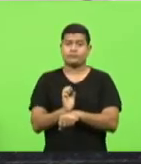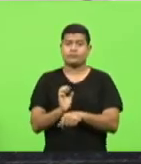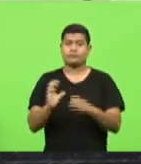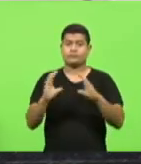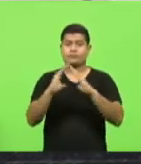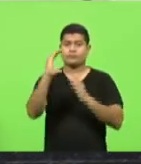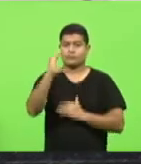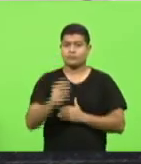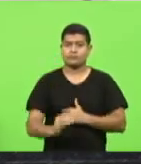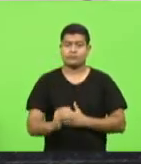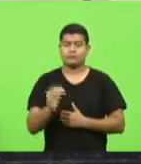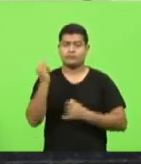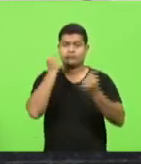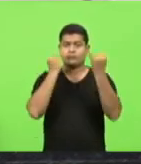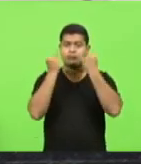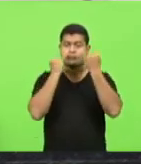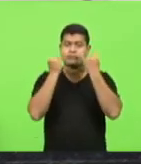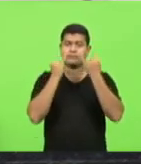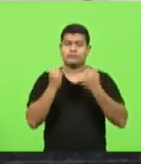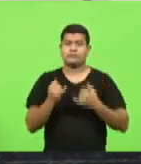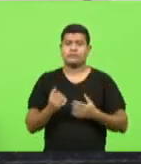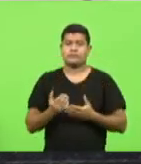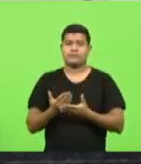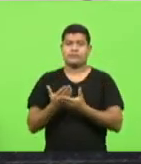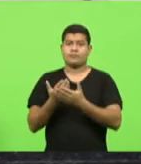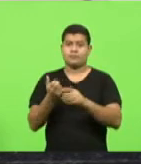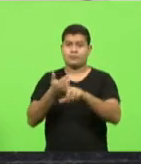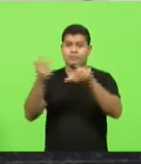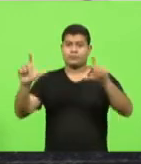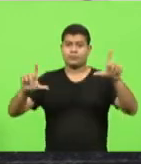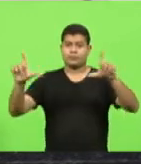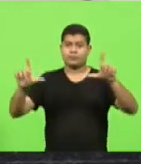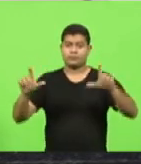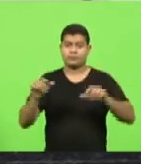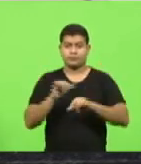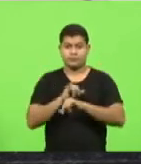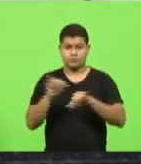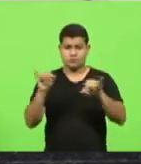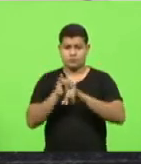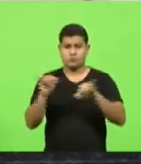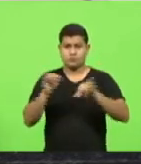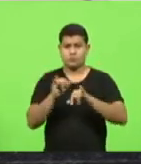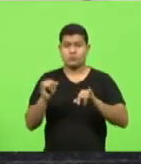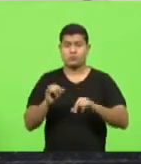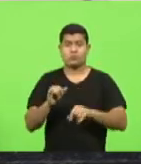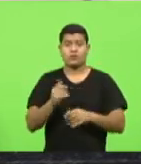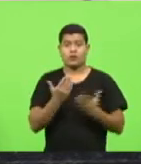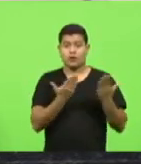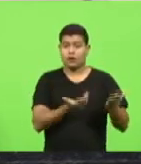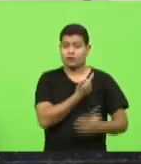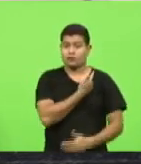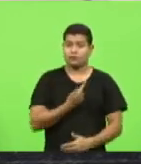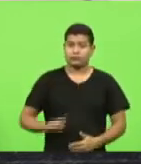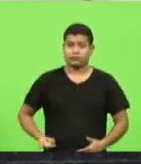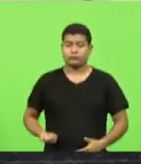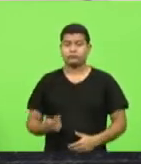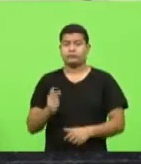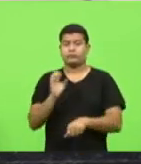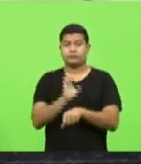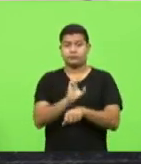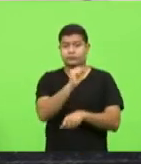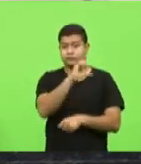civil informações acerca do noticiado pela imprensa catarinense de que o governo de Santa Catarina